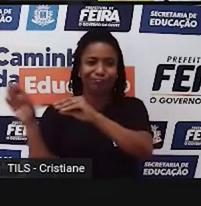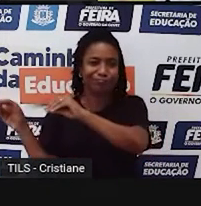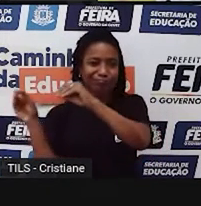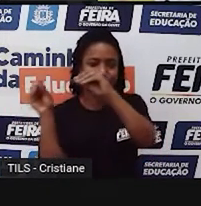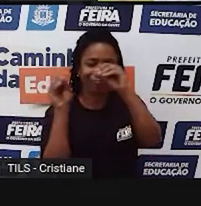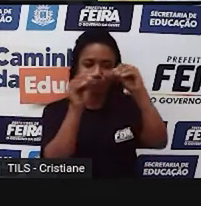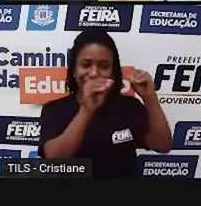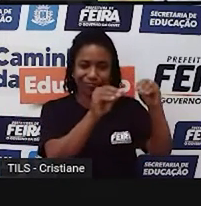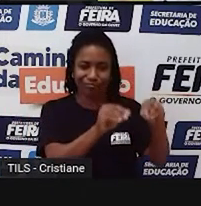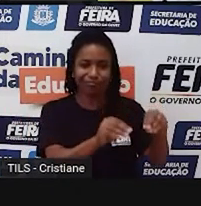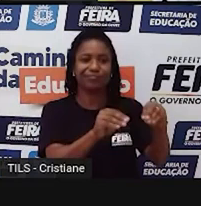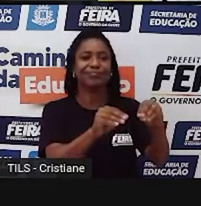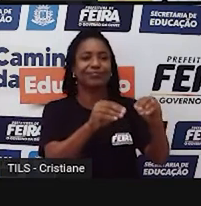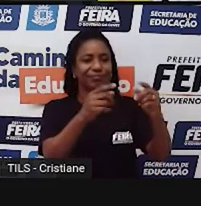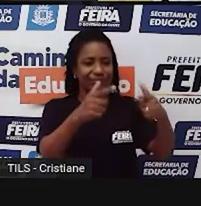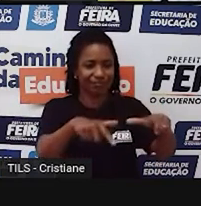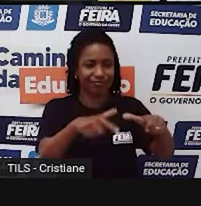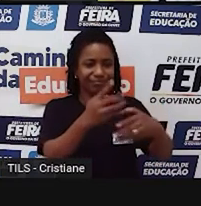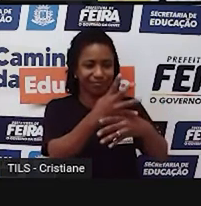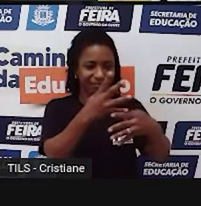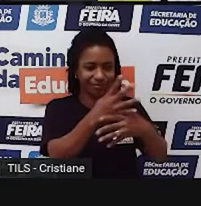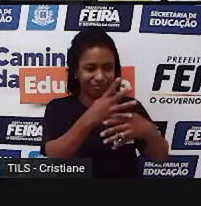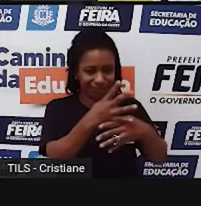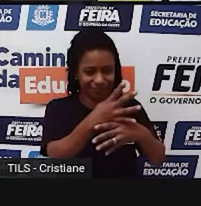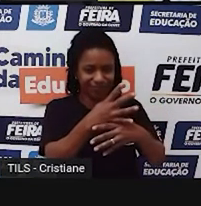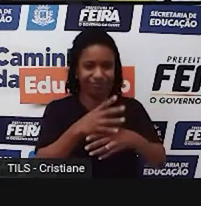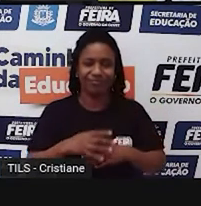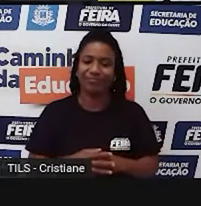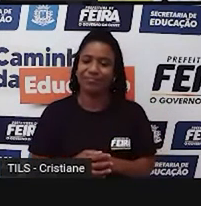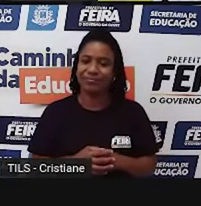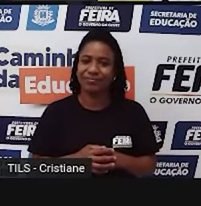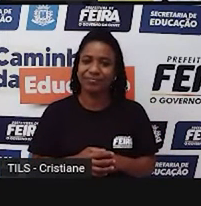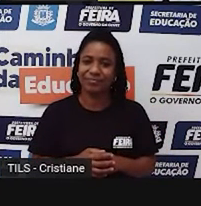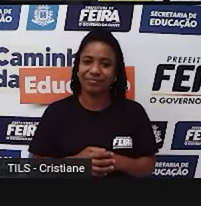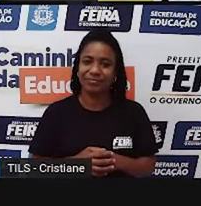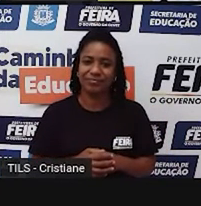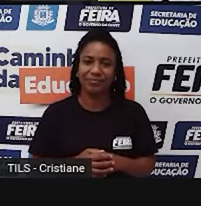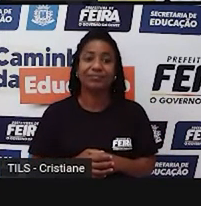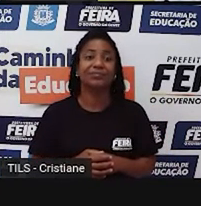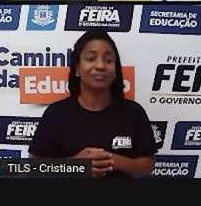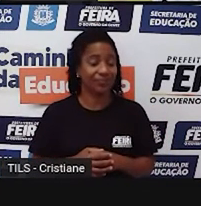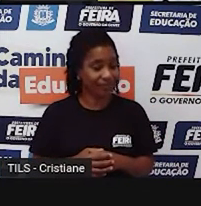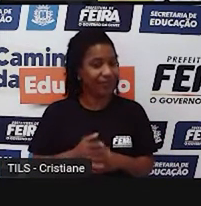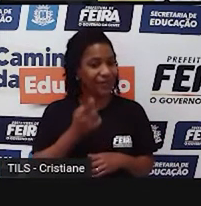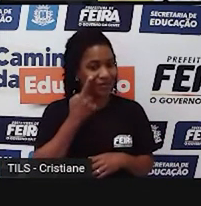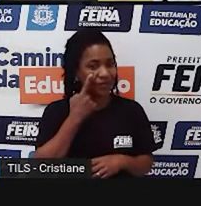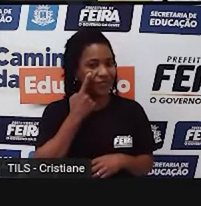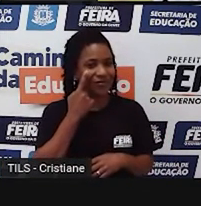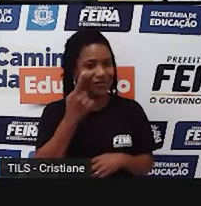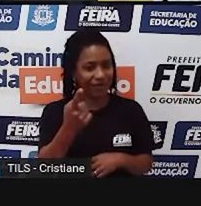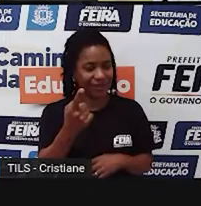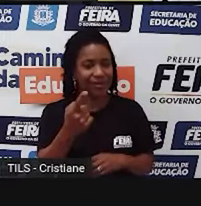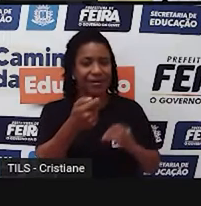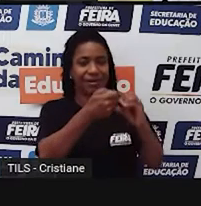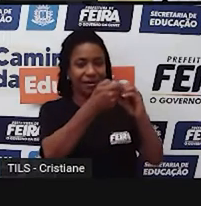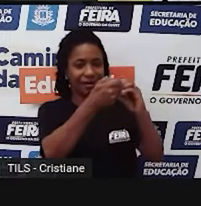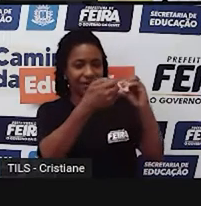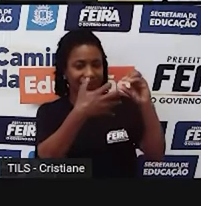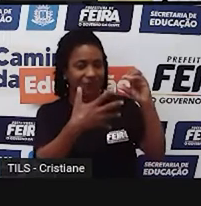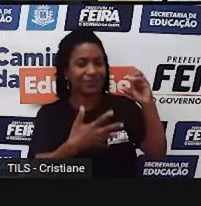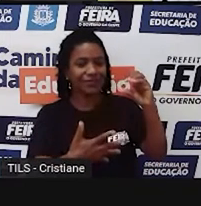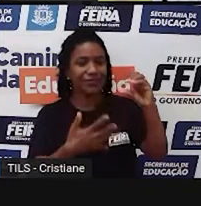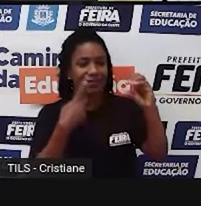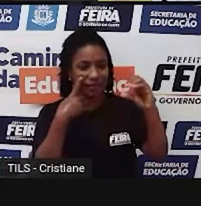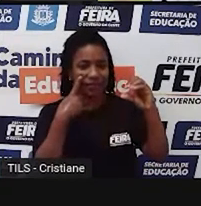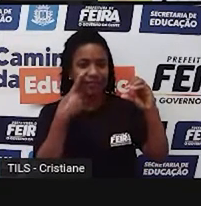ter grandes áreas para poder plantar. Bom, aí eu mostrei, estou mostrando para vocês, né, algumas características de